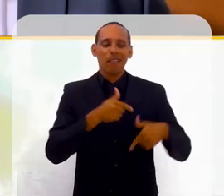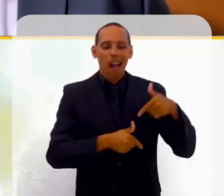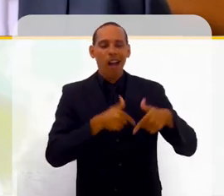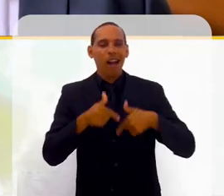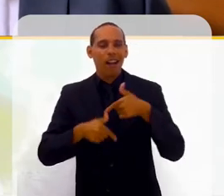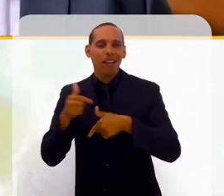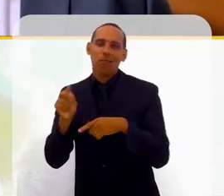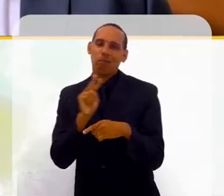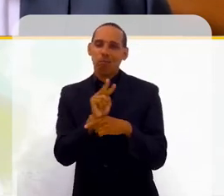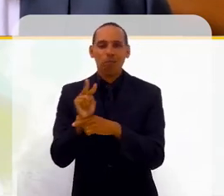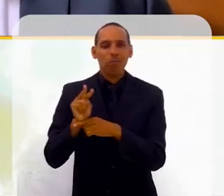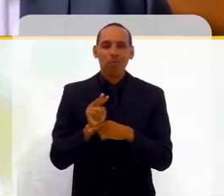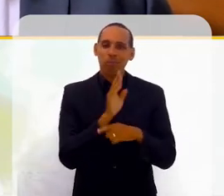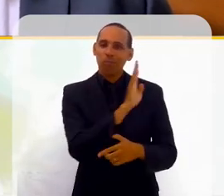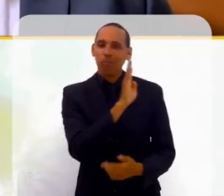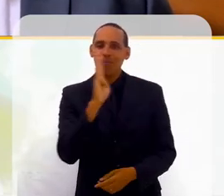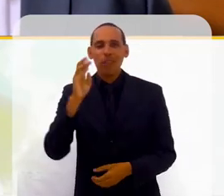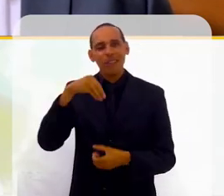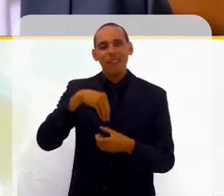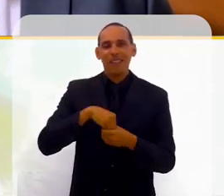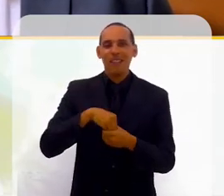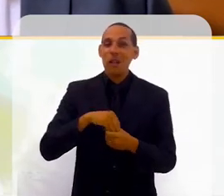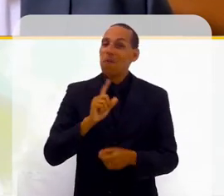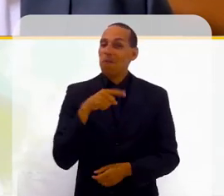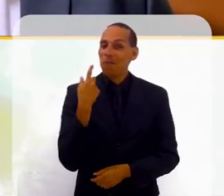sendo monitor e trabalhar na biblioteca.